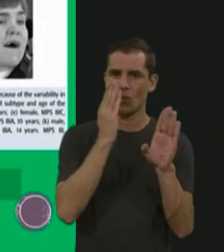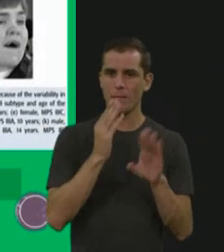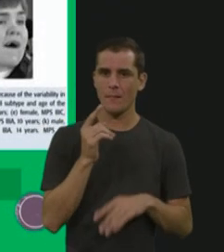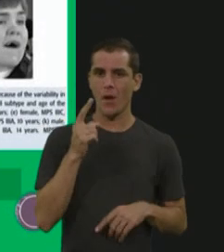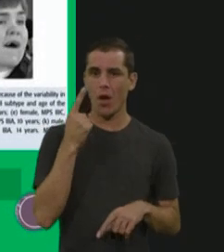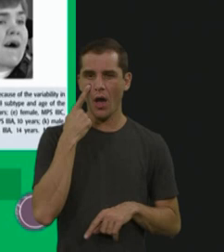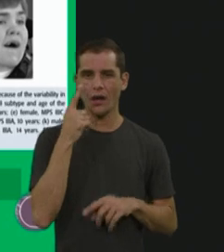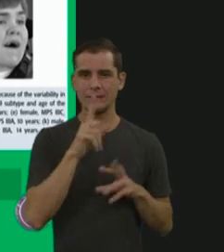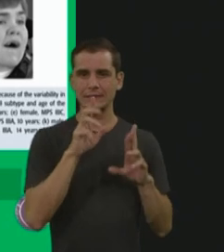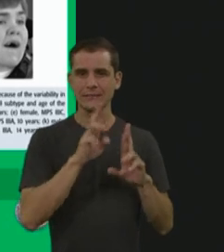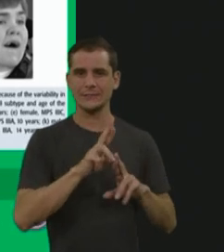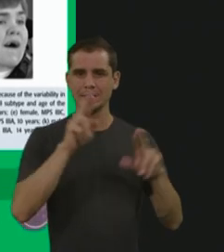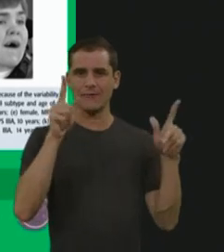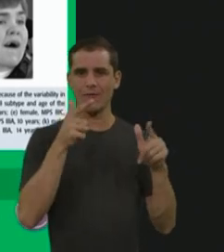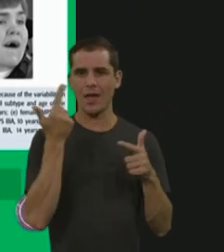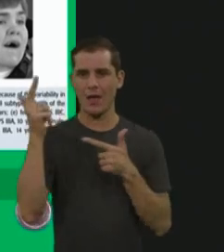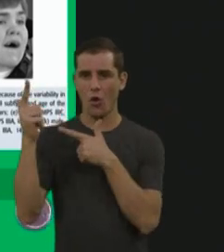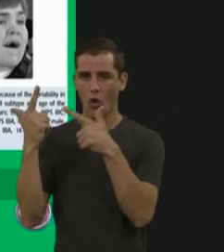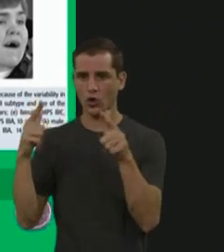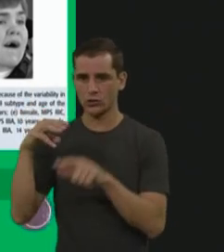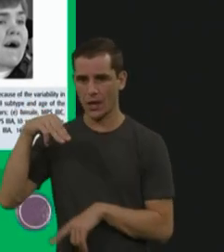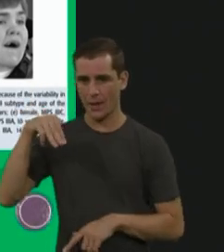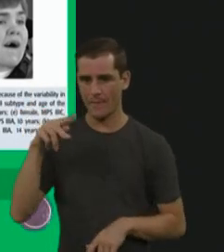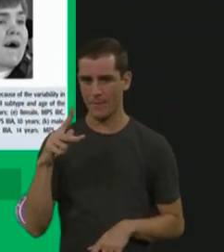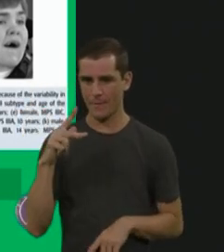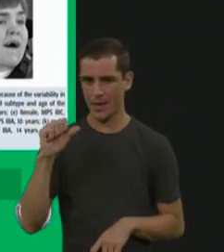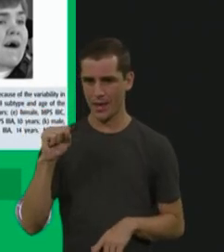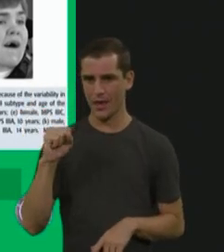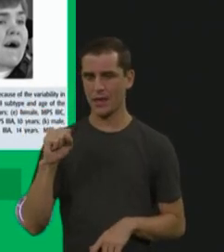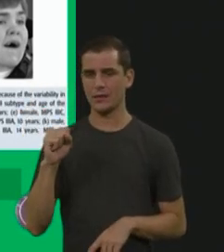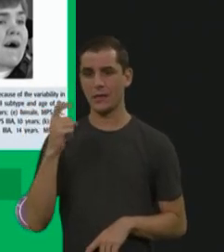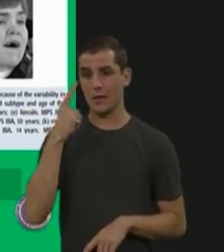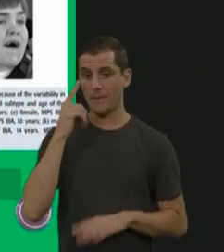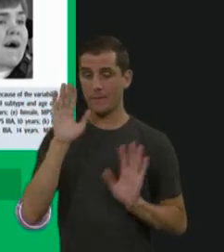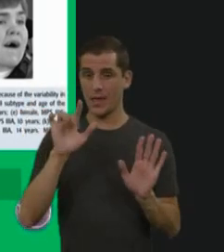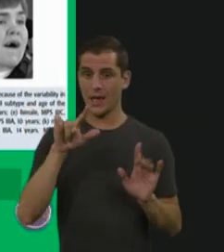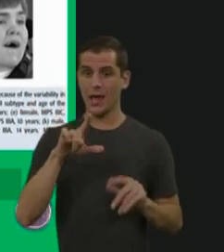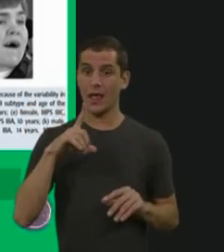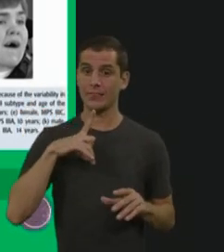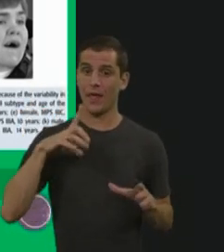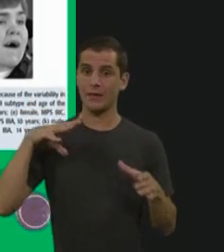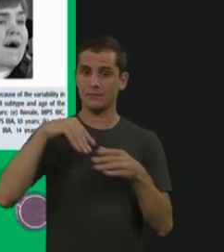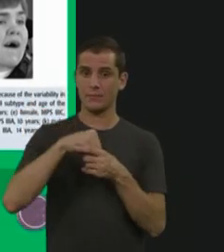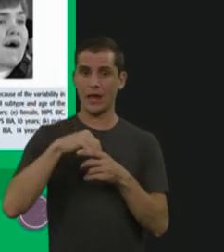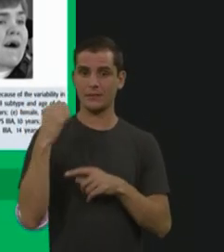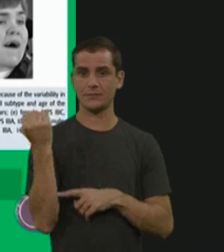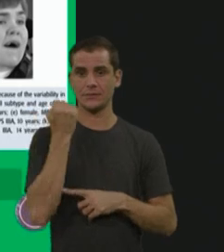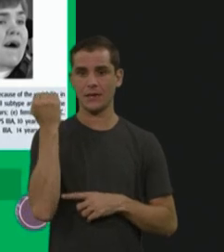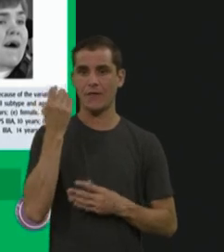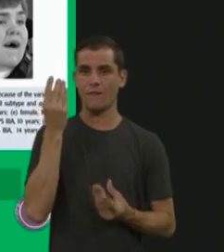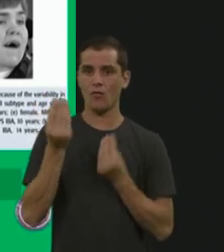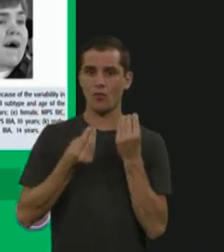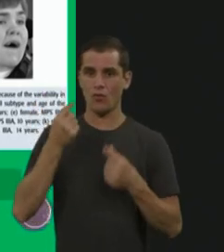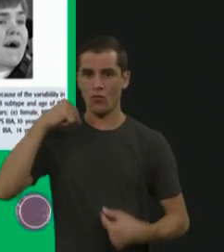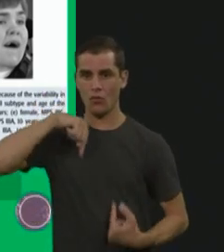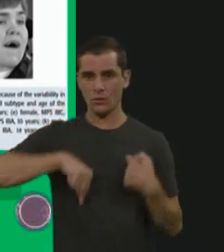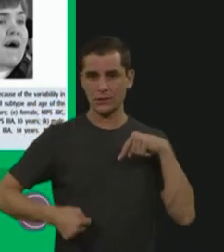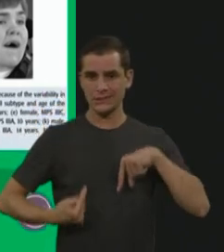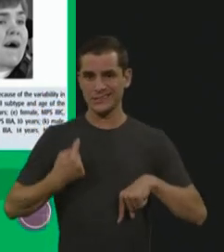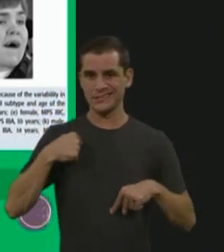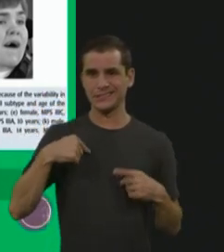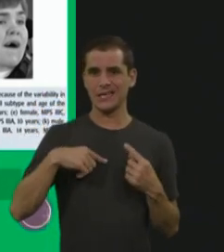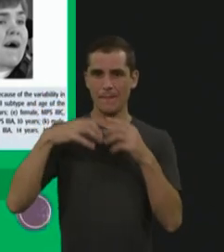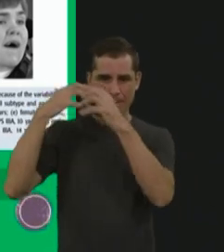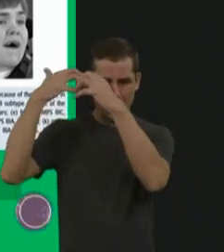outras MPS, assim, né? Mas ela tem um comprometimento muito grave do sistema nervoso central. Então, a gente